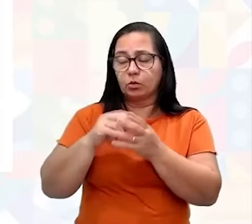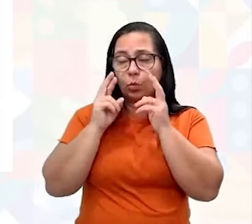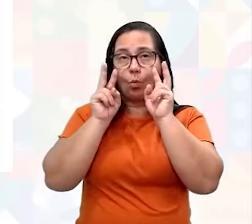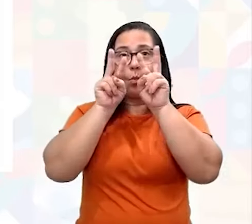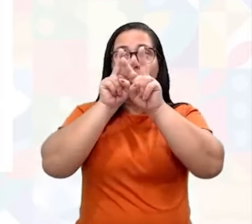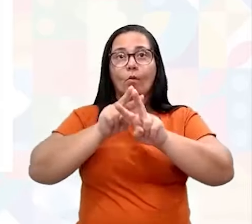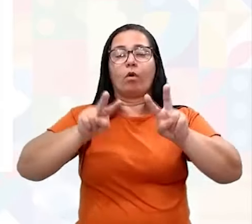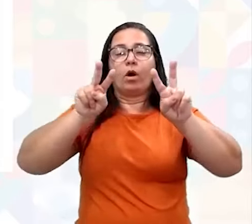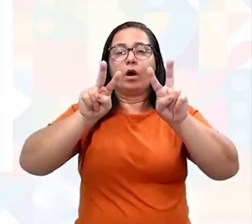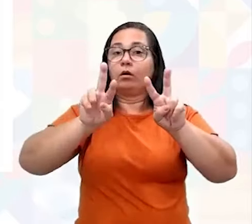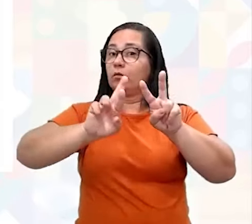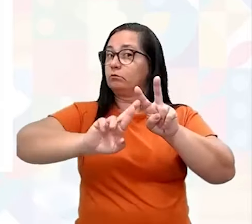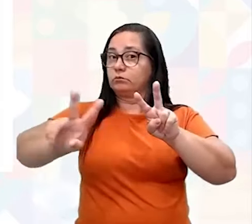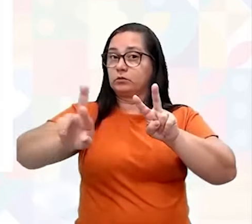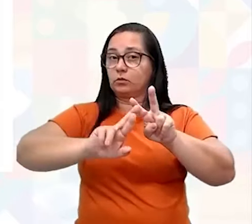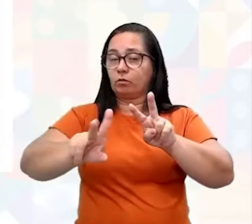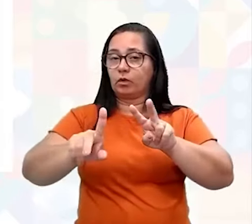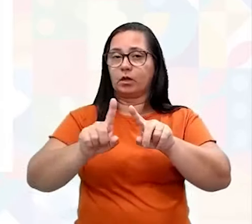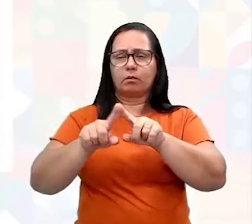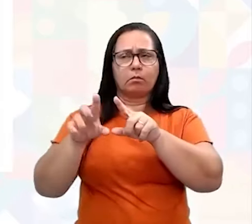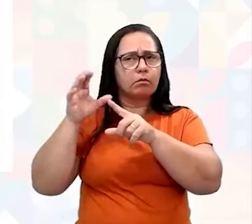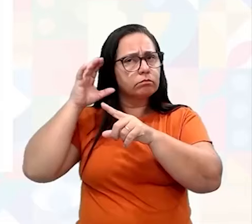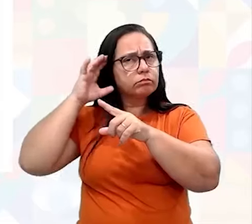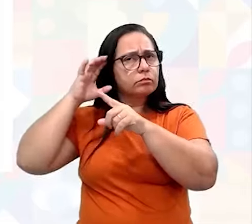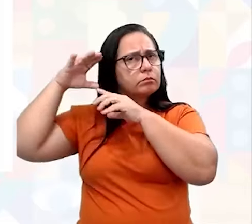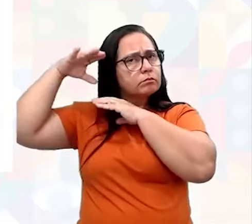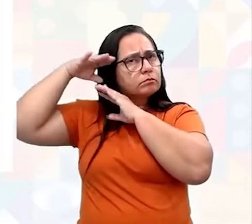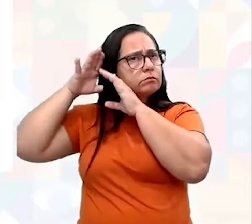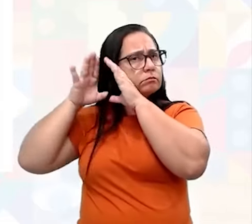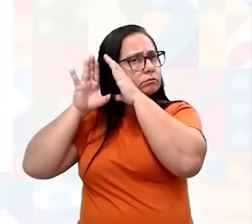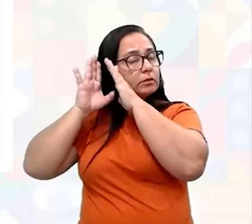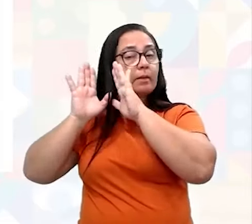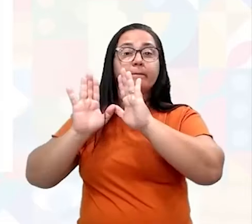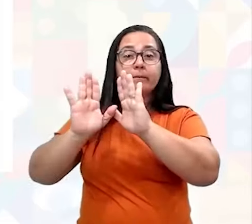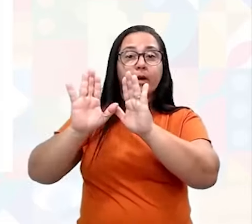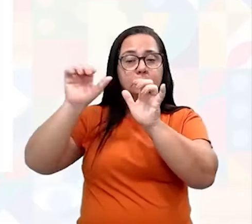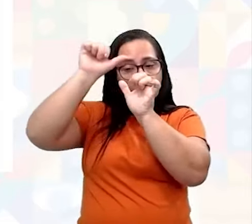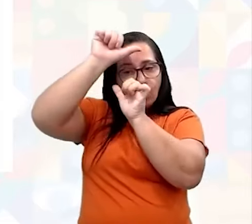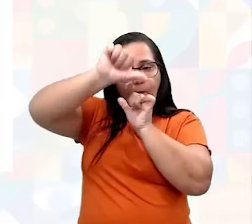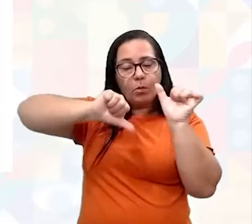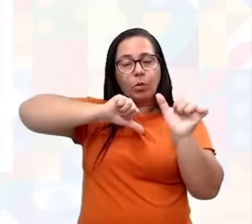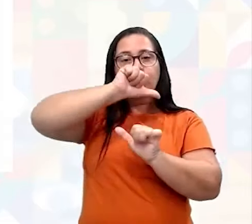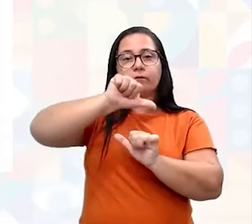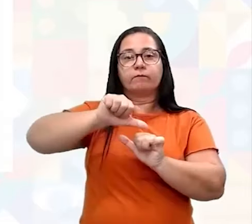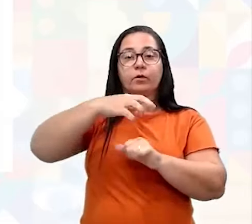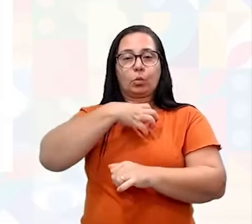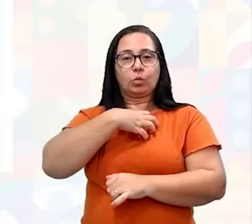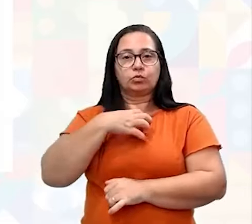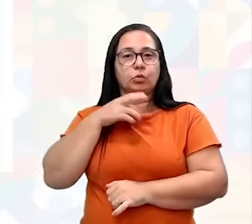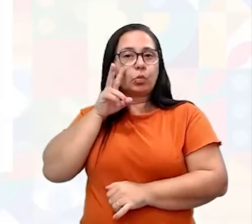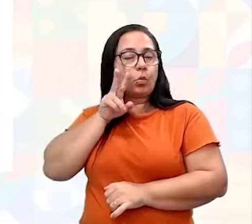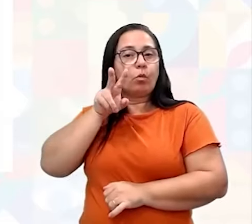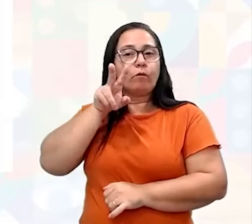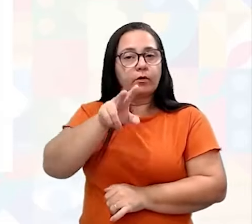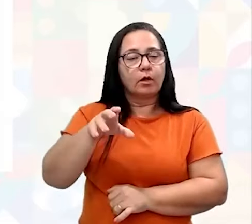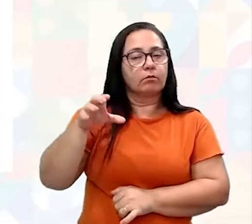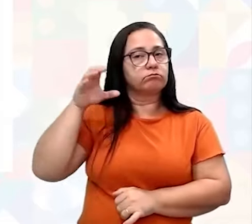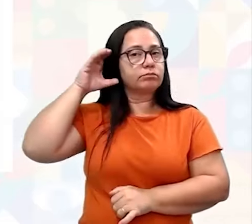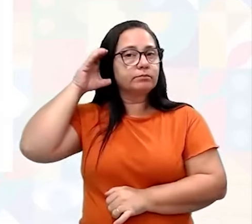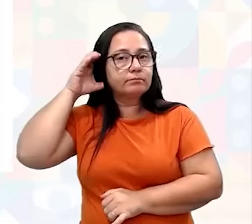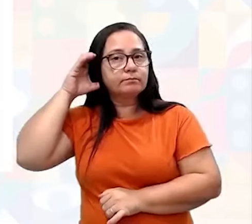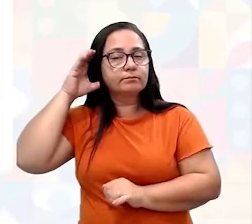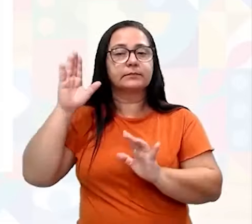e os ouvidos, mas o que modifica o jeito do olhar e do ouvir.